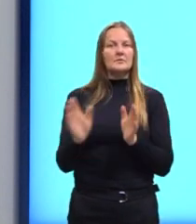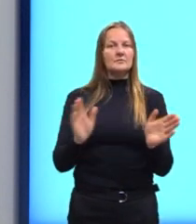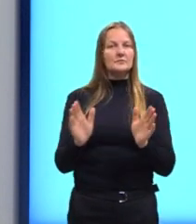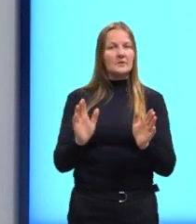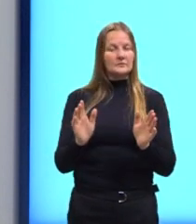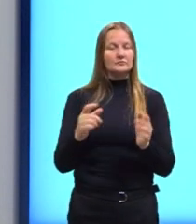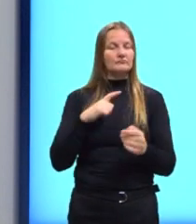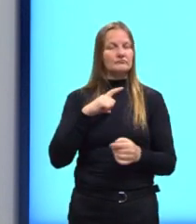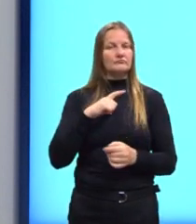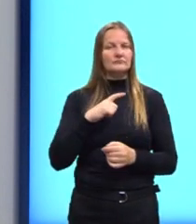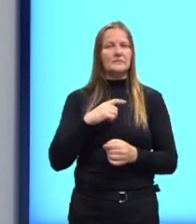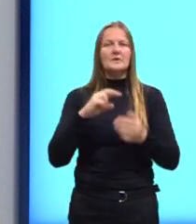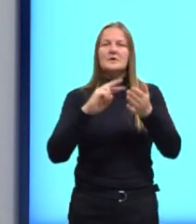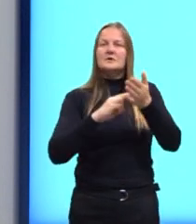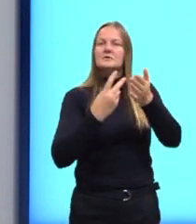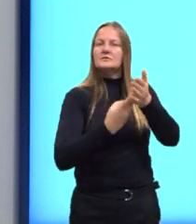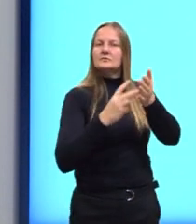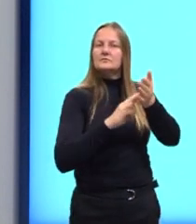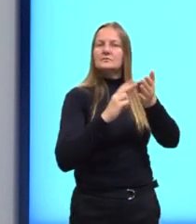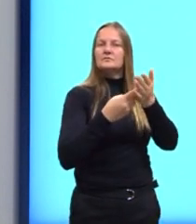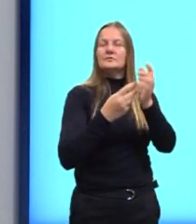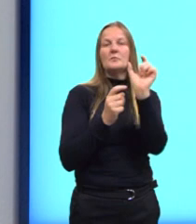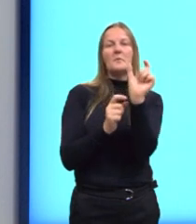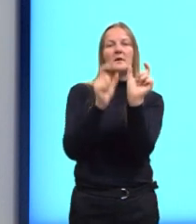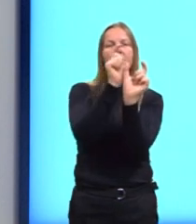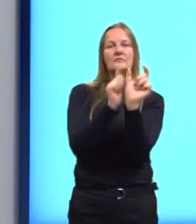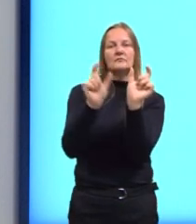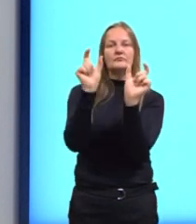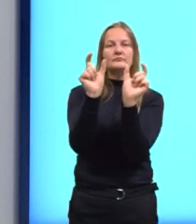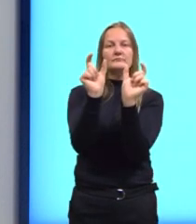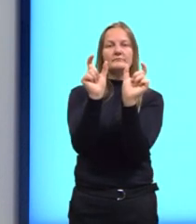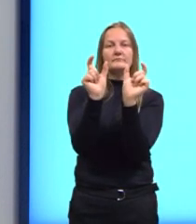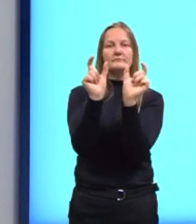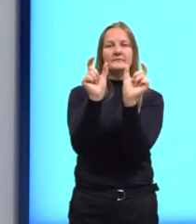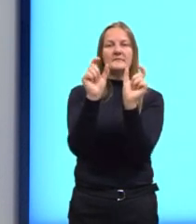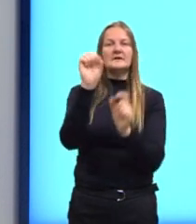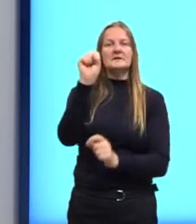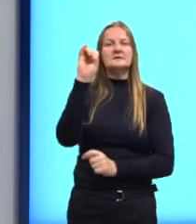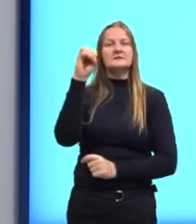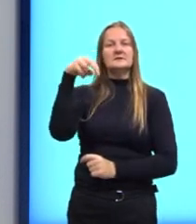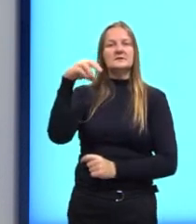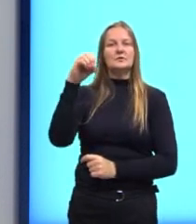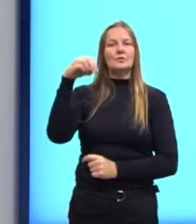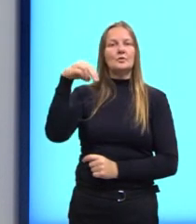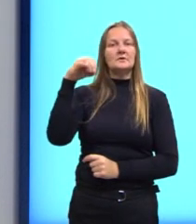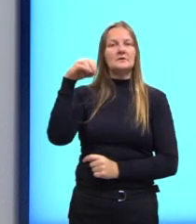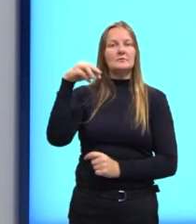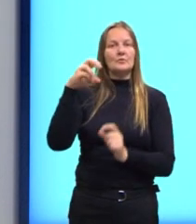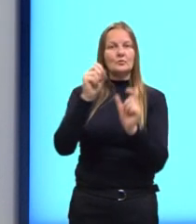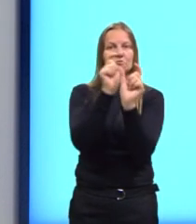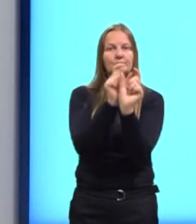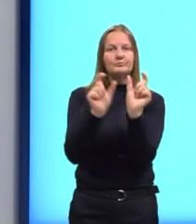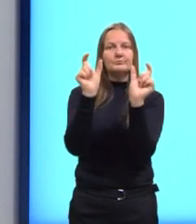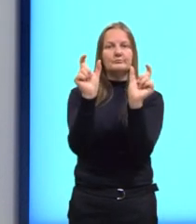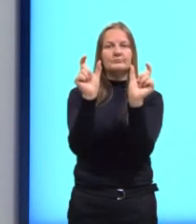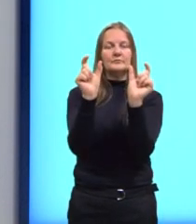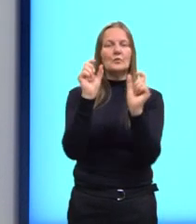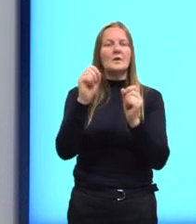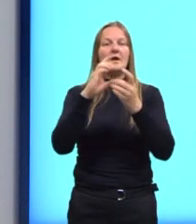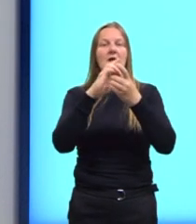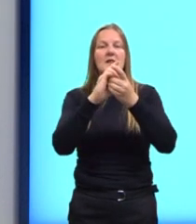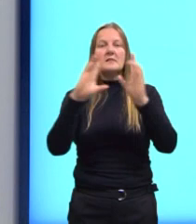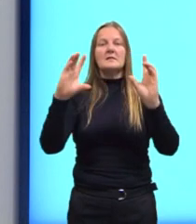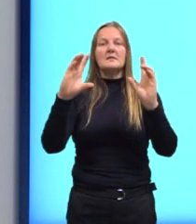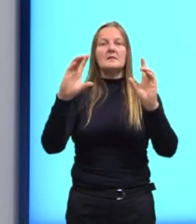Brasil. Sinônimos que eu posso substituir a palavra democratização. Por